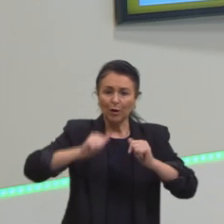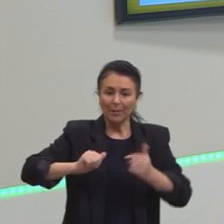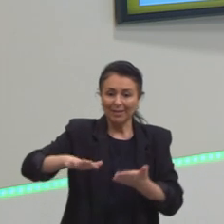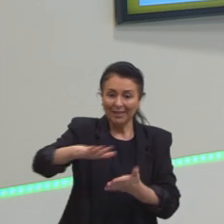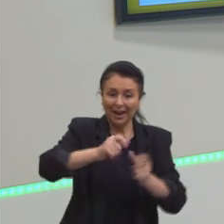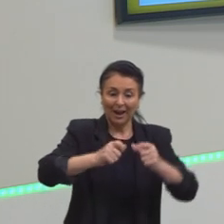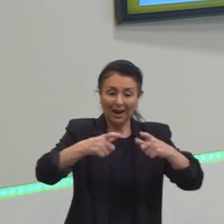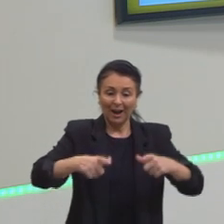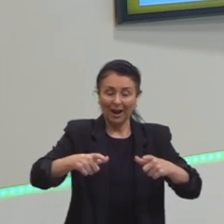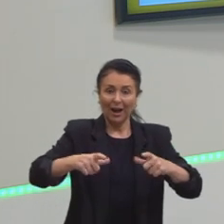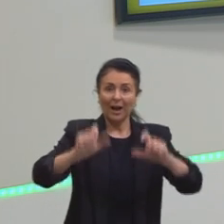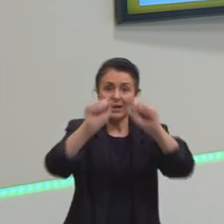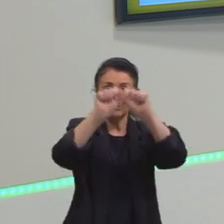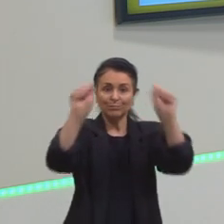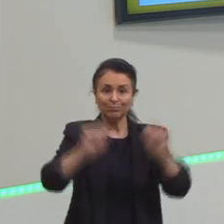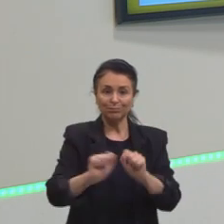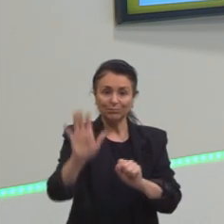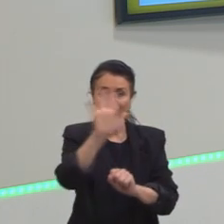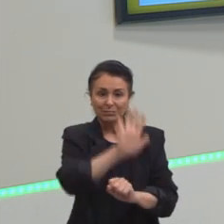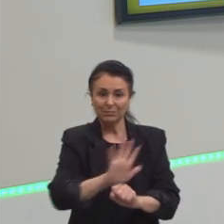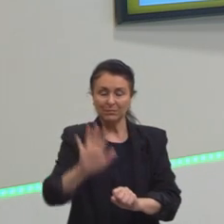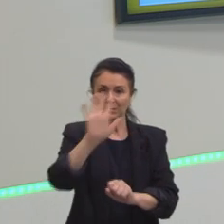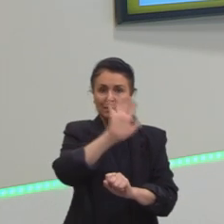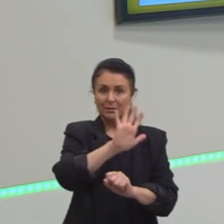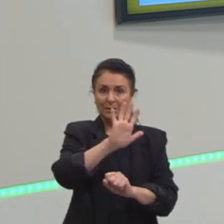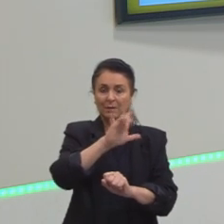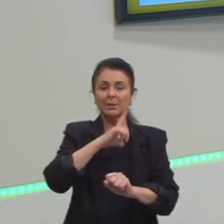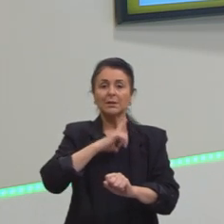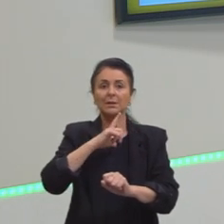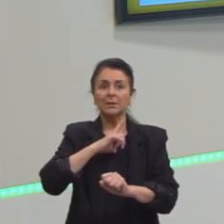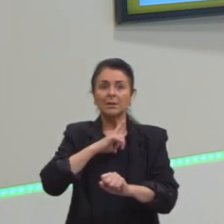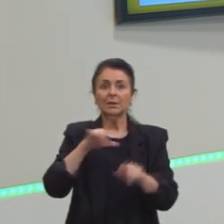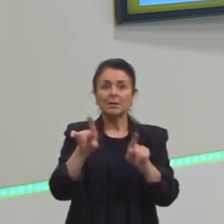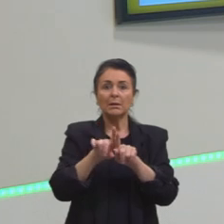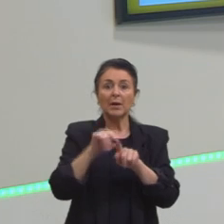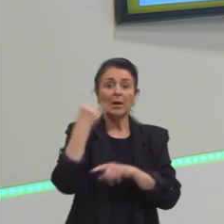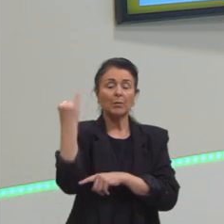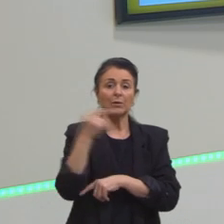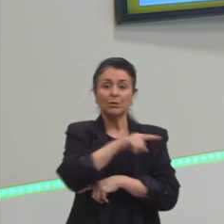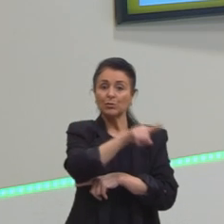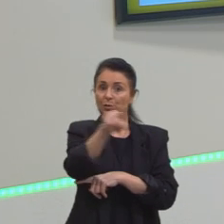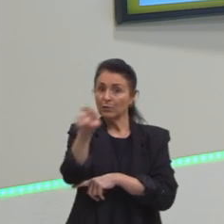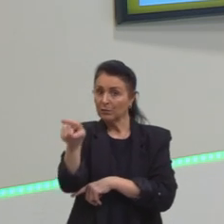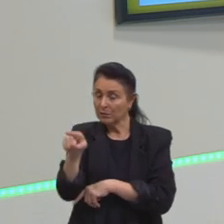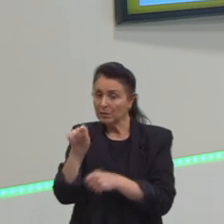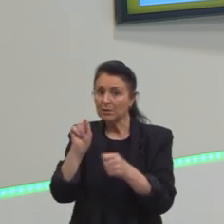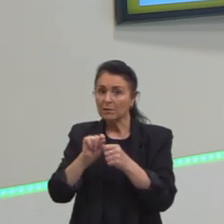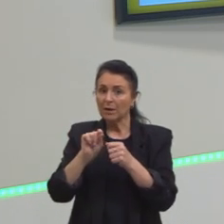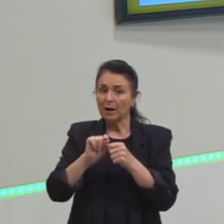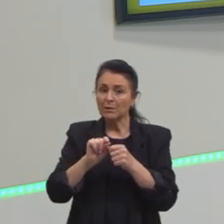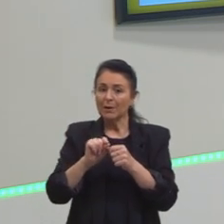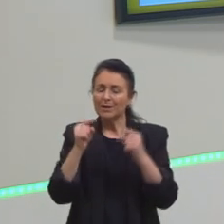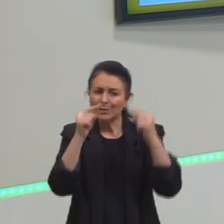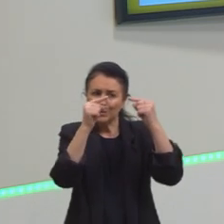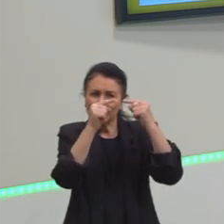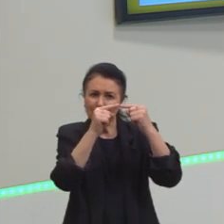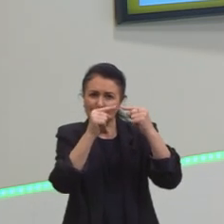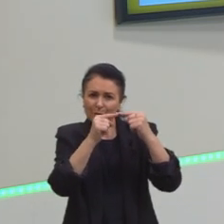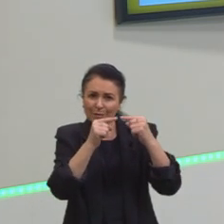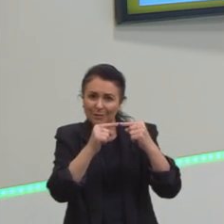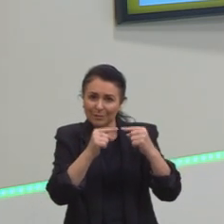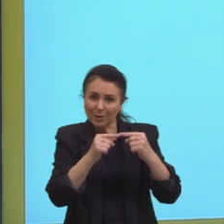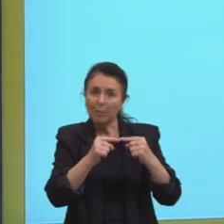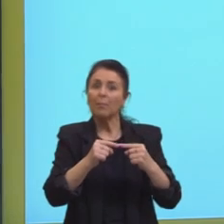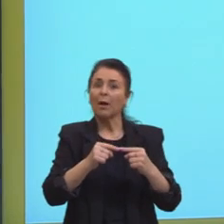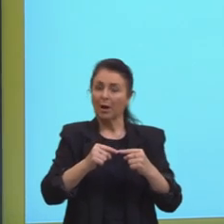claro, do objeto de estudo, mas é importante que vocês façam essas associações para ter um bom